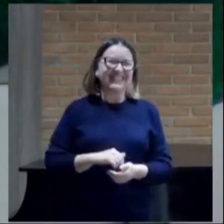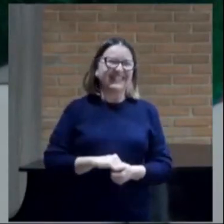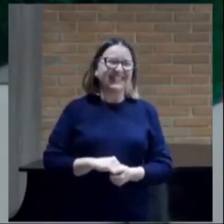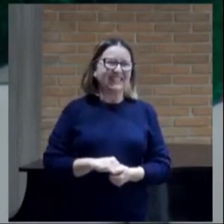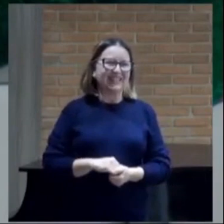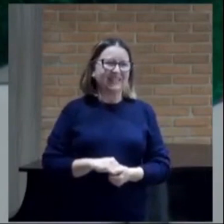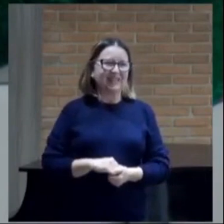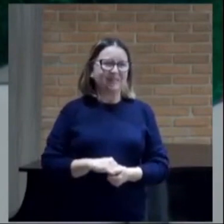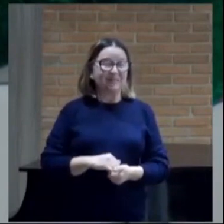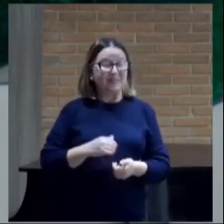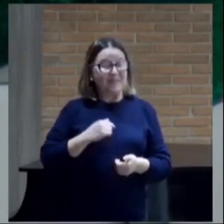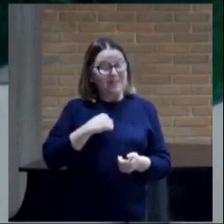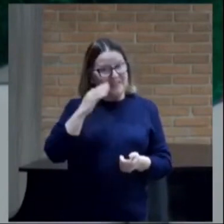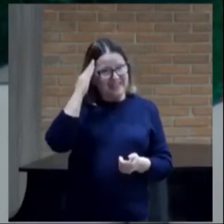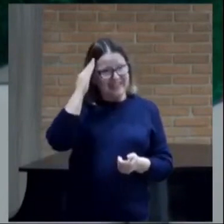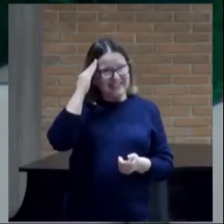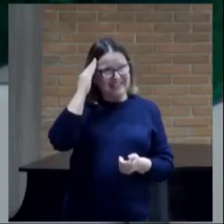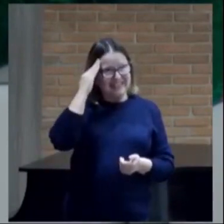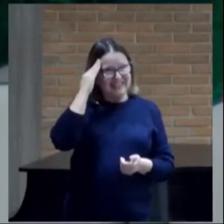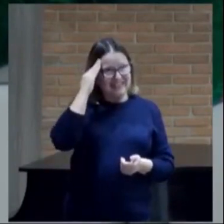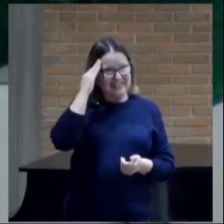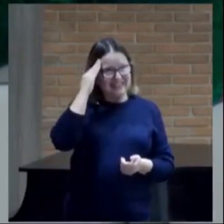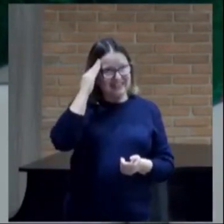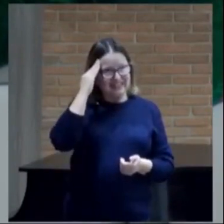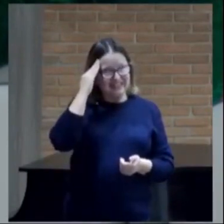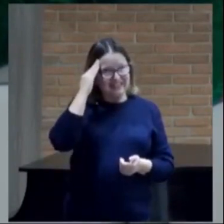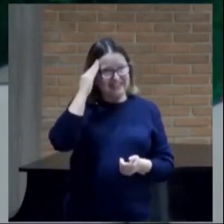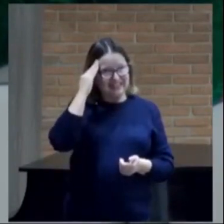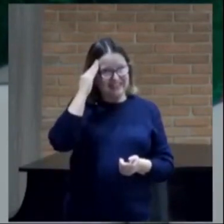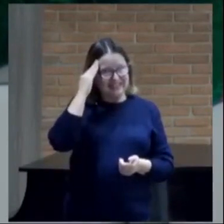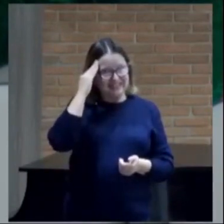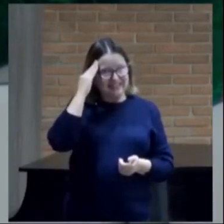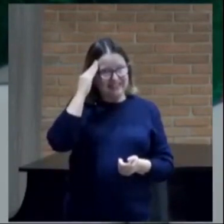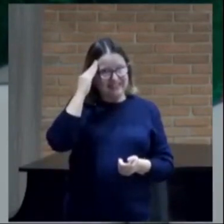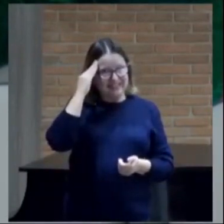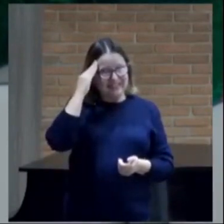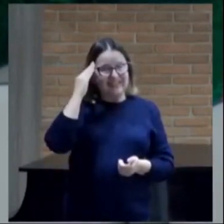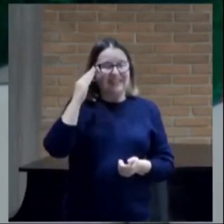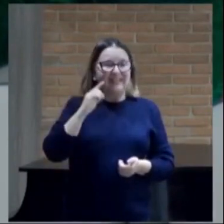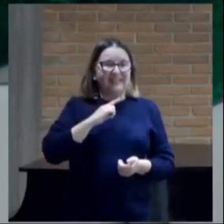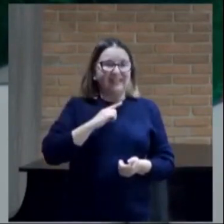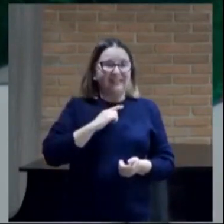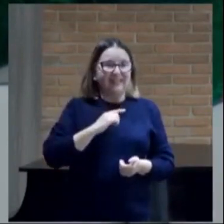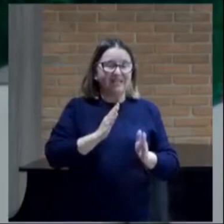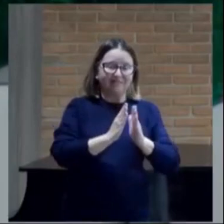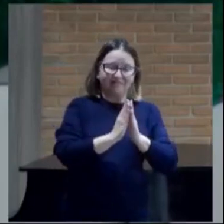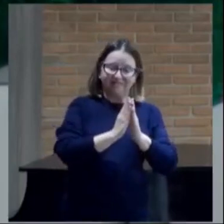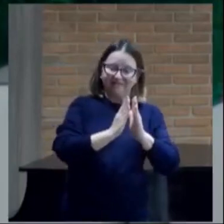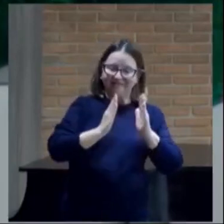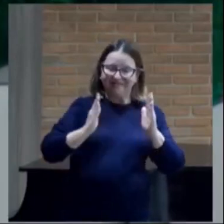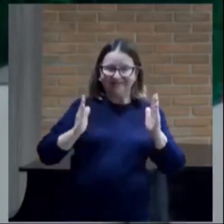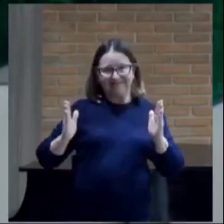Eu sei que ainda temos um tempo para